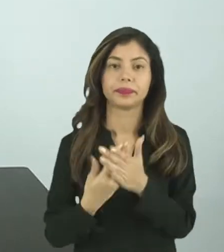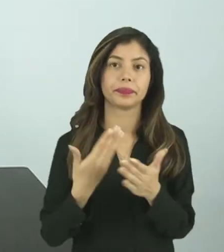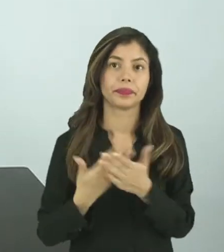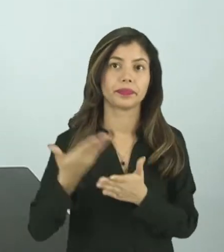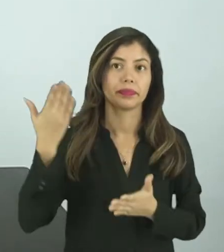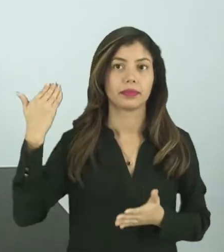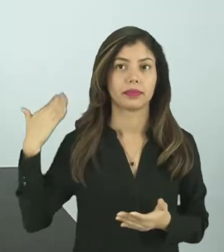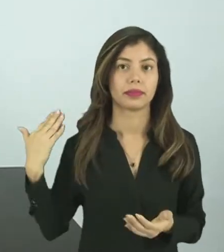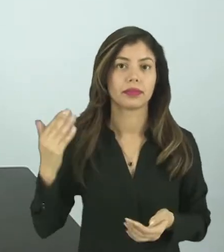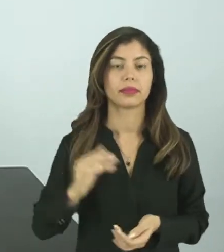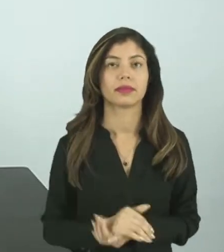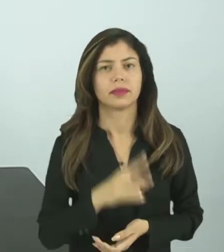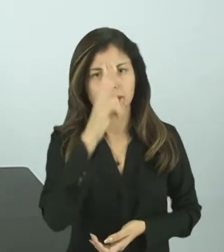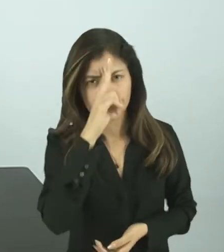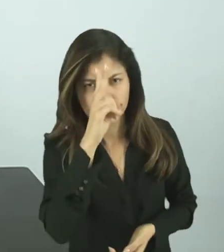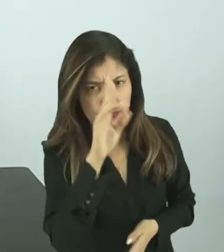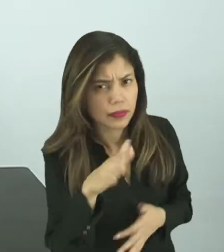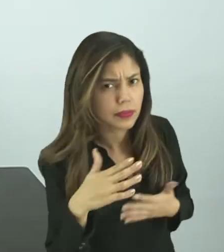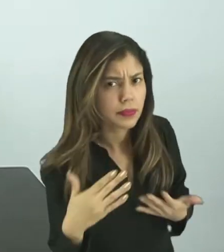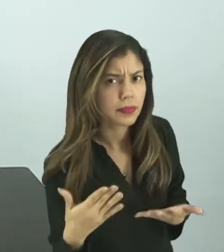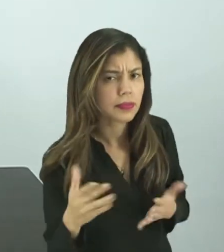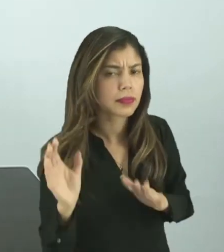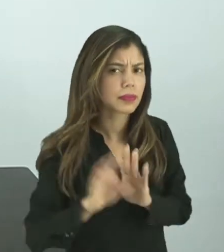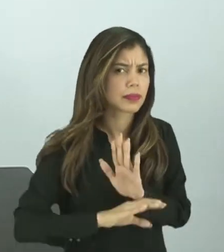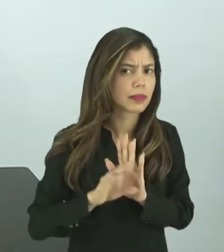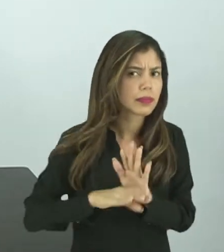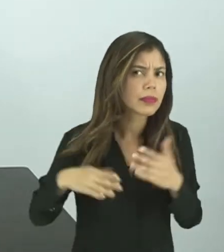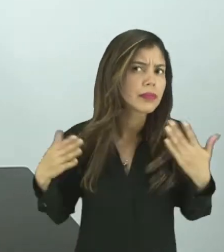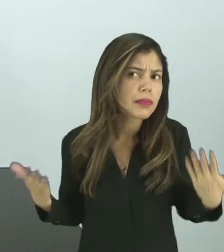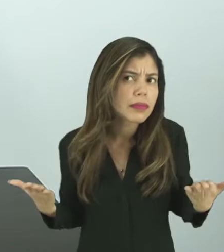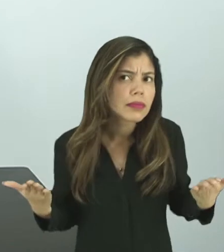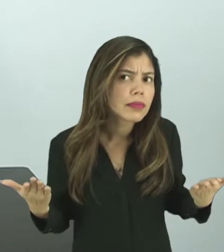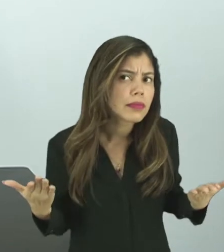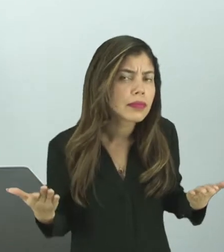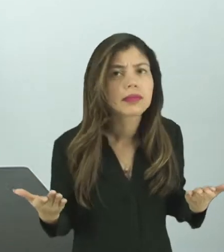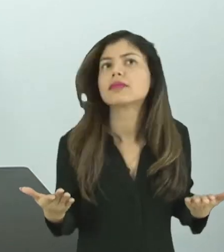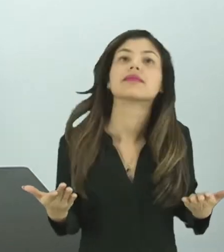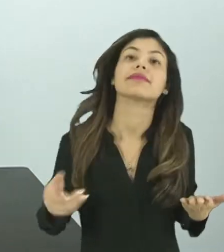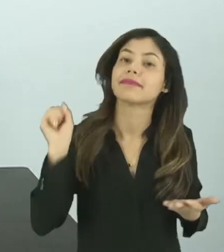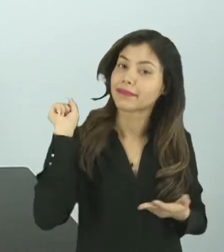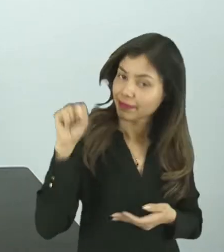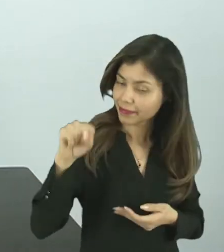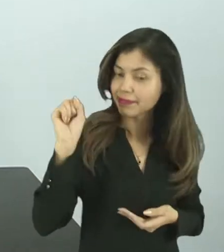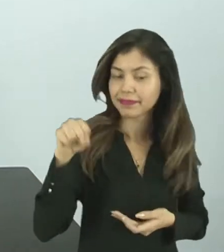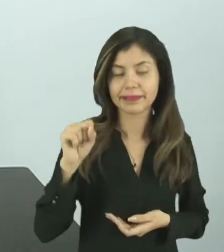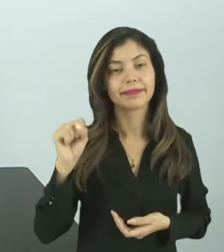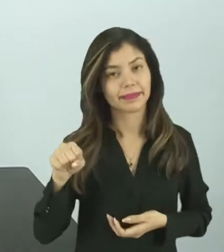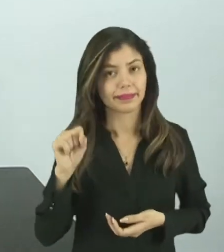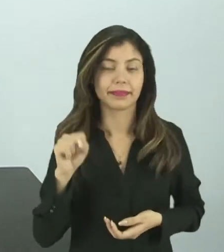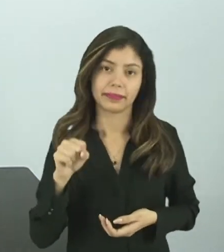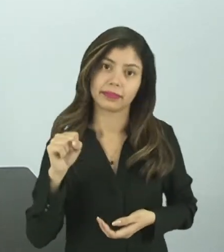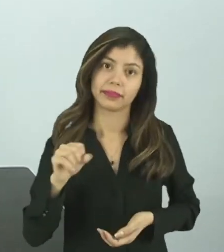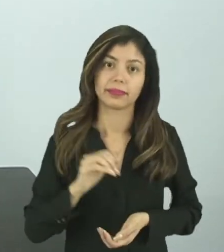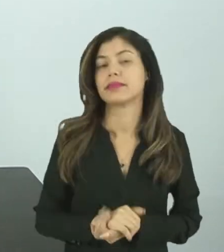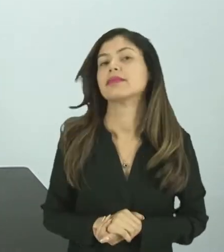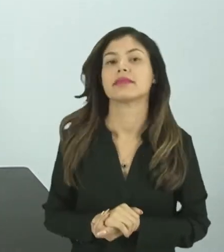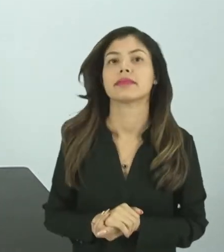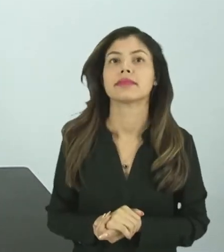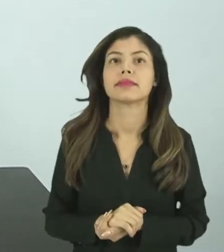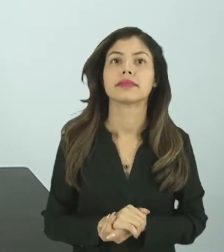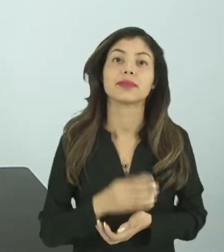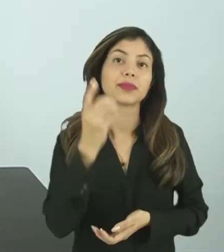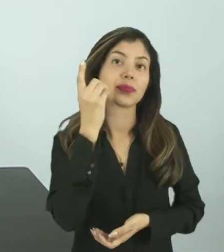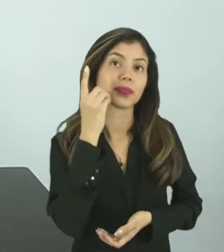anterior. Vocês lembram qual foi o conteúdo estudado na aula anterior? Isso mesmo, foi o conteúdo os